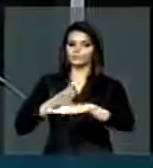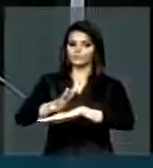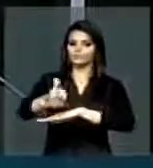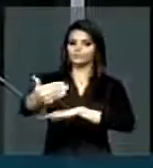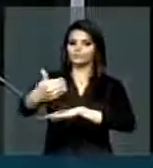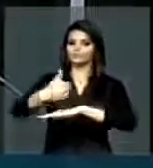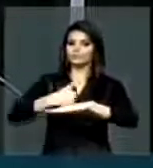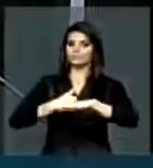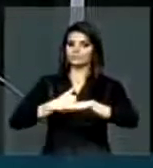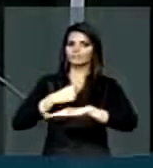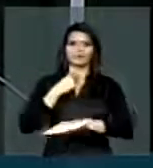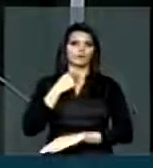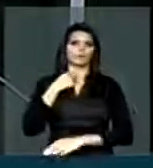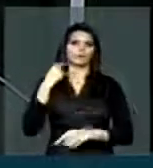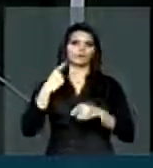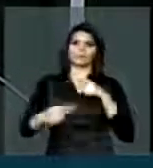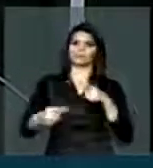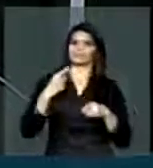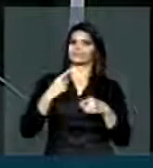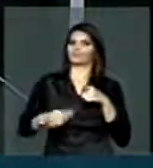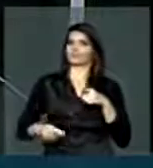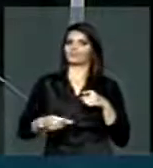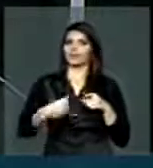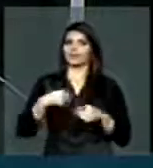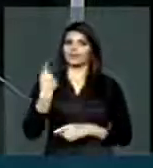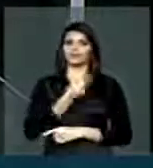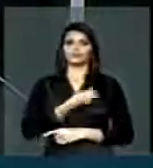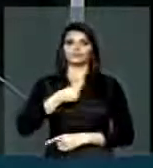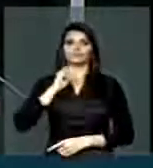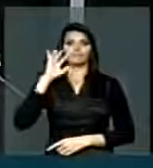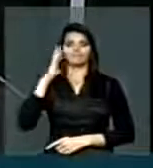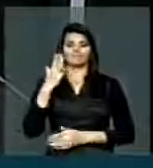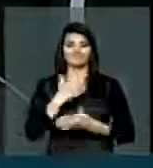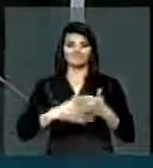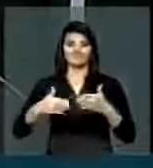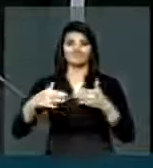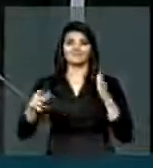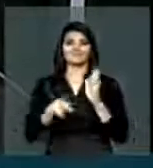lado para o outro. Nós tomamos providência.